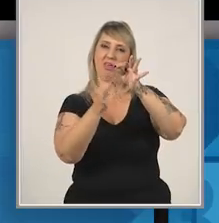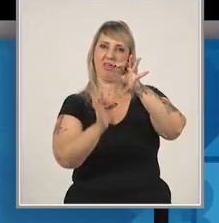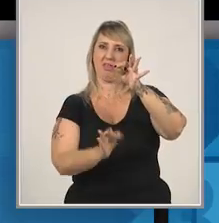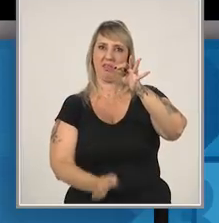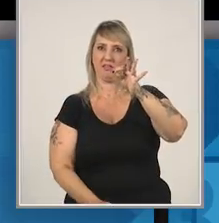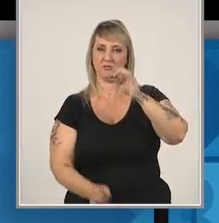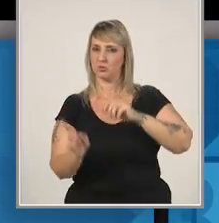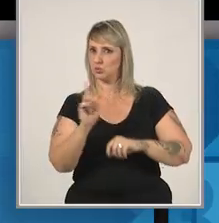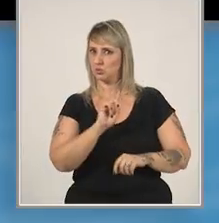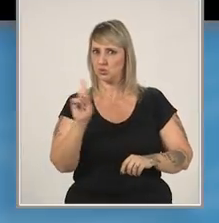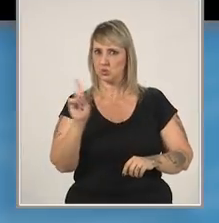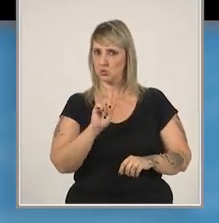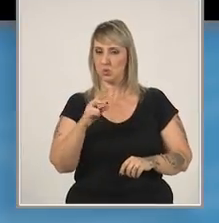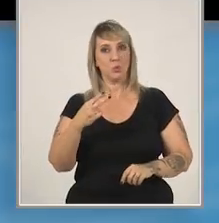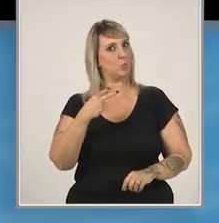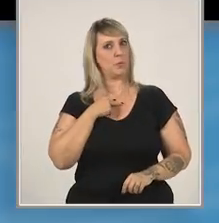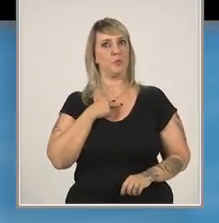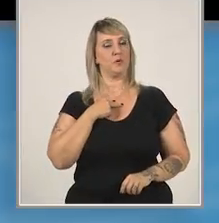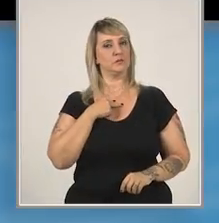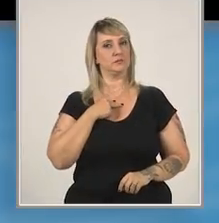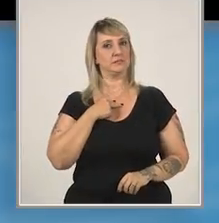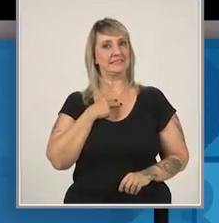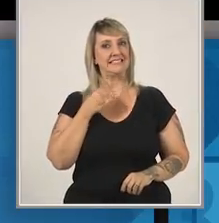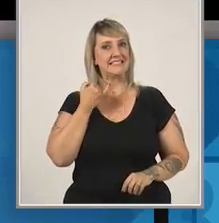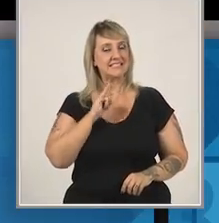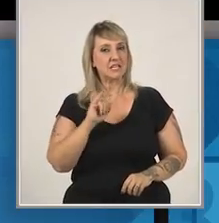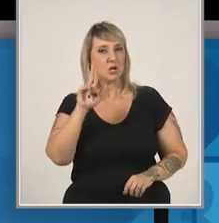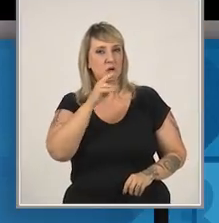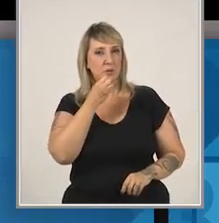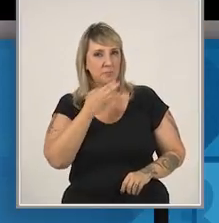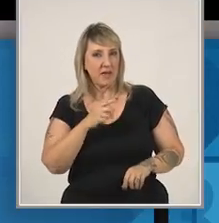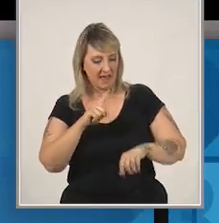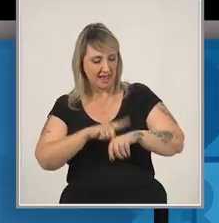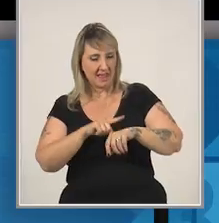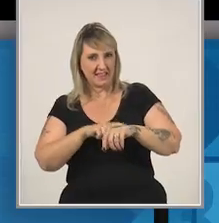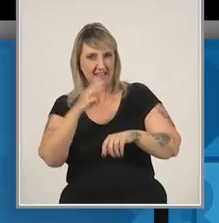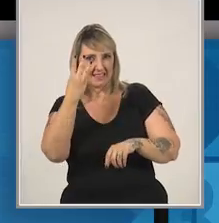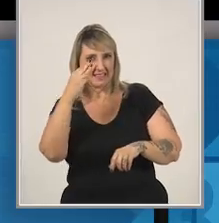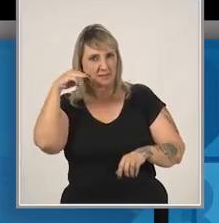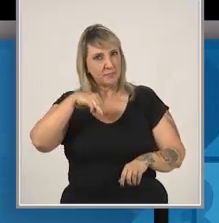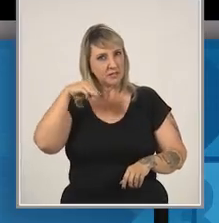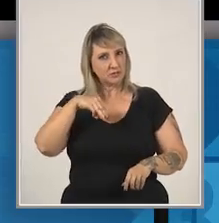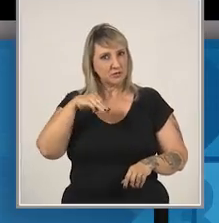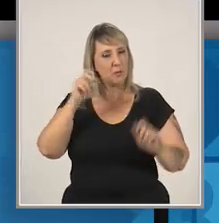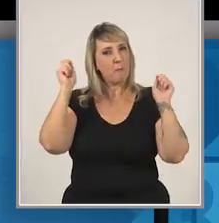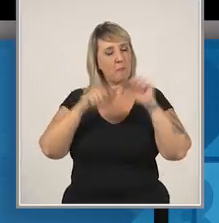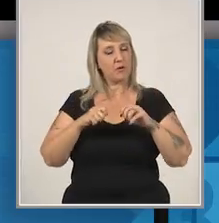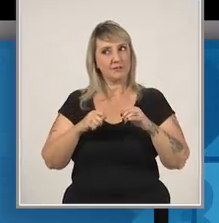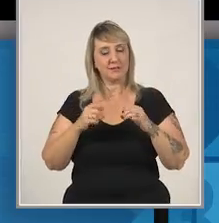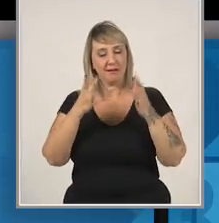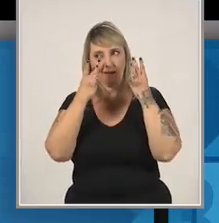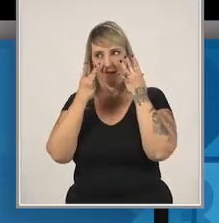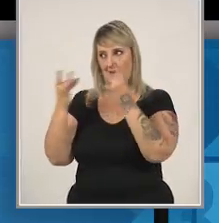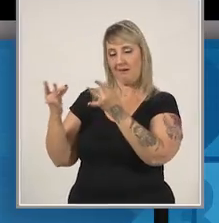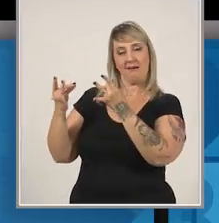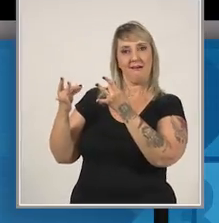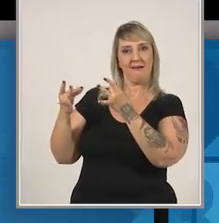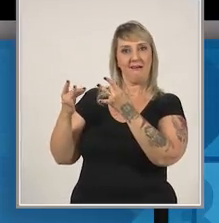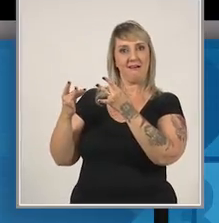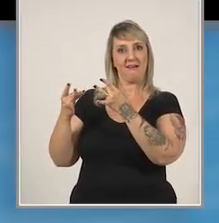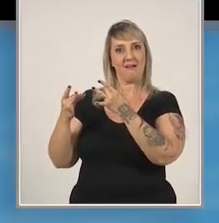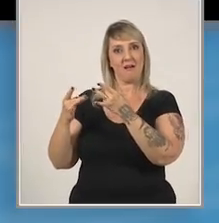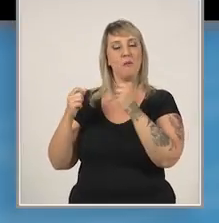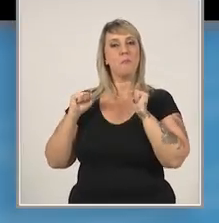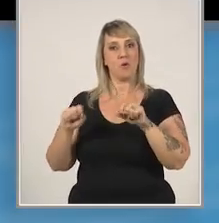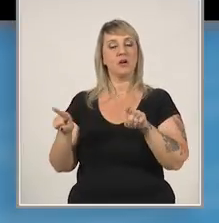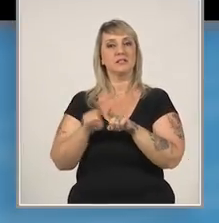alongar em nenhum item. Aliás, nem deve. Se usar bem esse tempo, você possivelmente será notado pelo investidor.